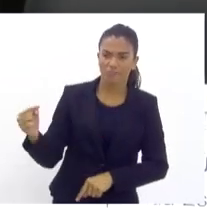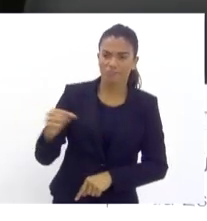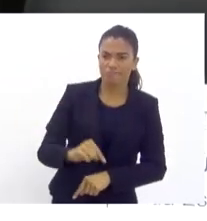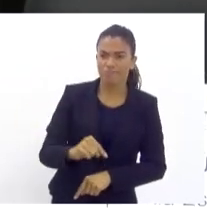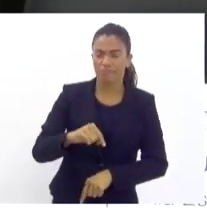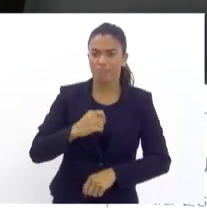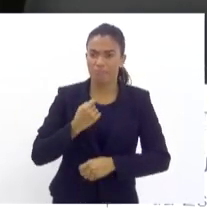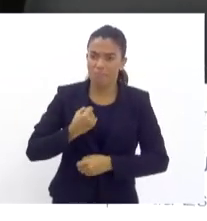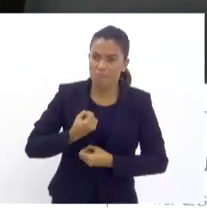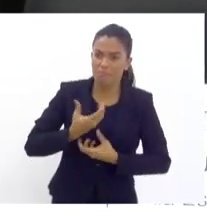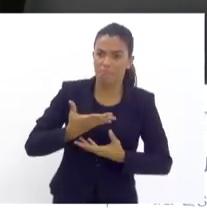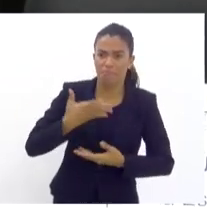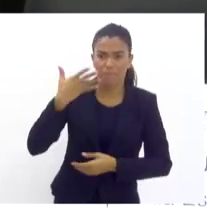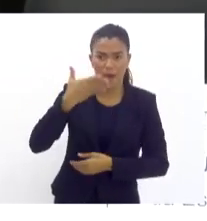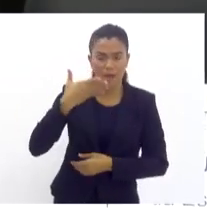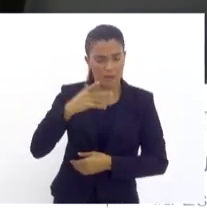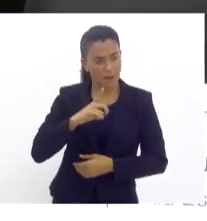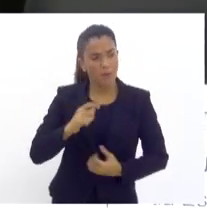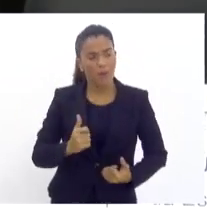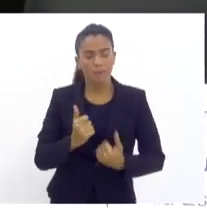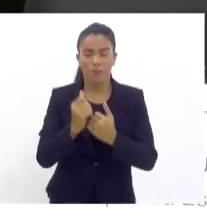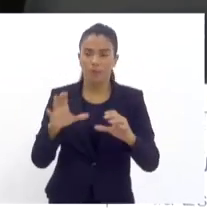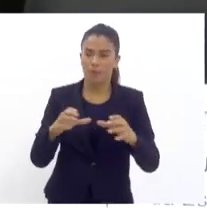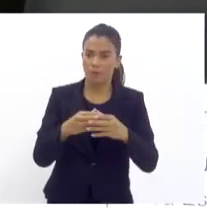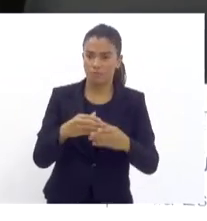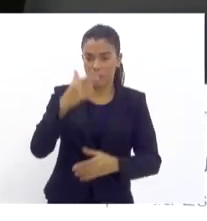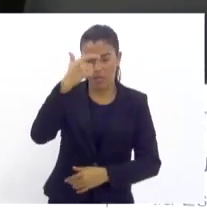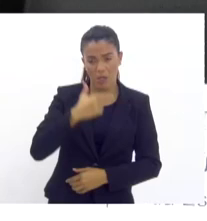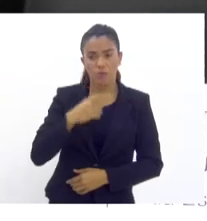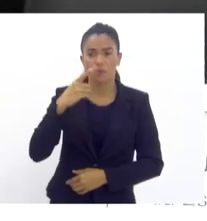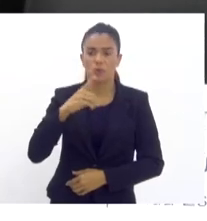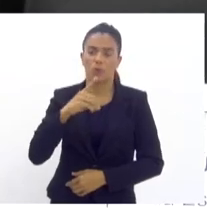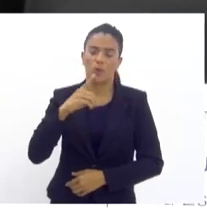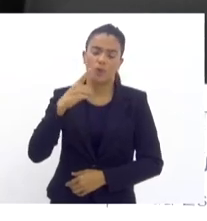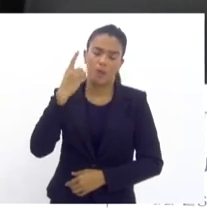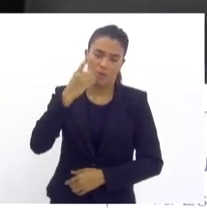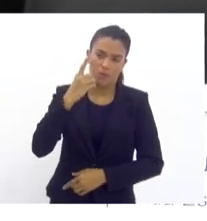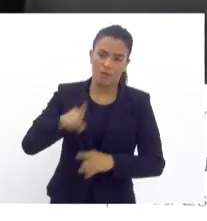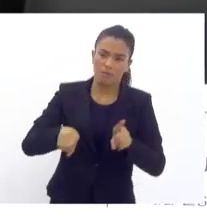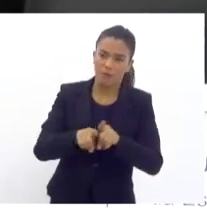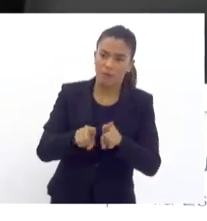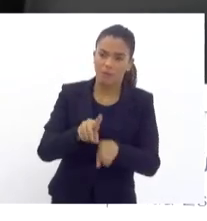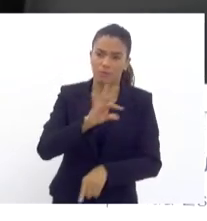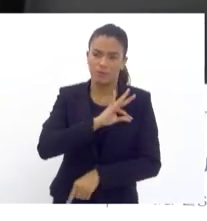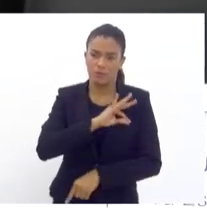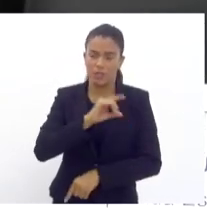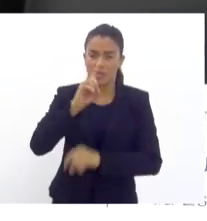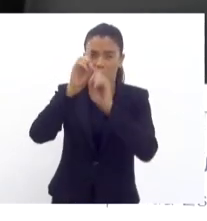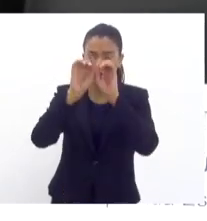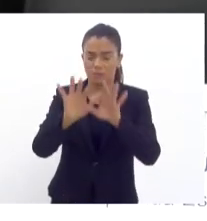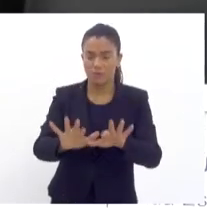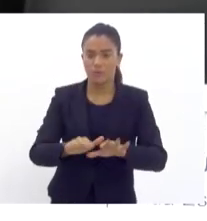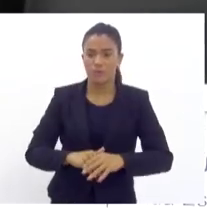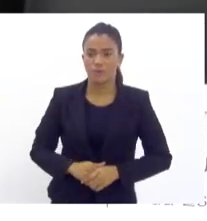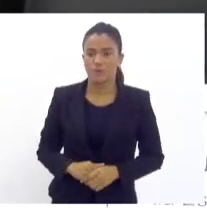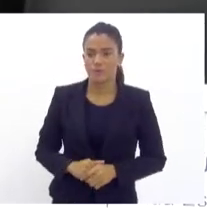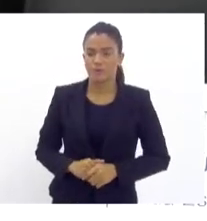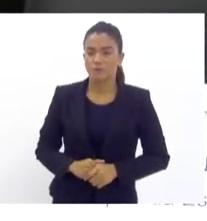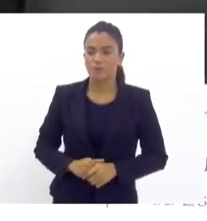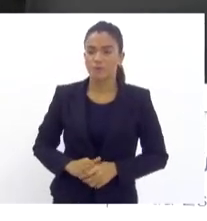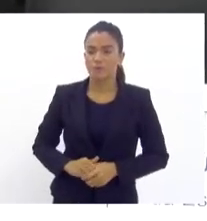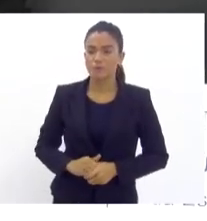ser necessário que vocês tenham o apoio dessa comissão, desse deputado aqui que é um policial militar que vai lutar sempre ao lado de vocês. Deus abençoe e uma boa tarde para todos.